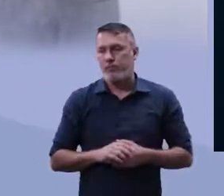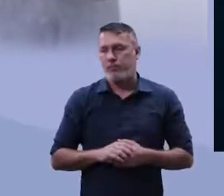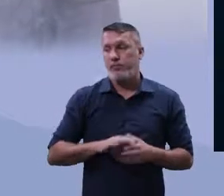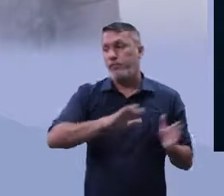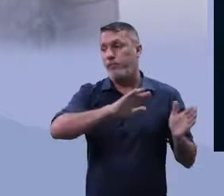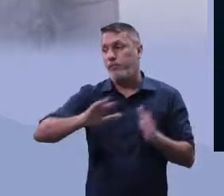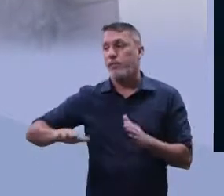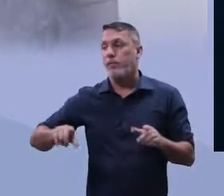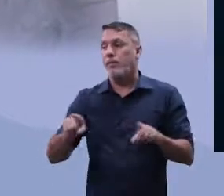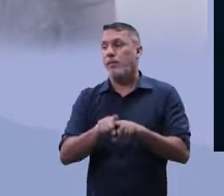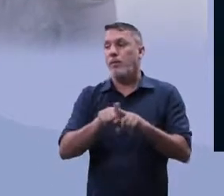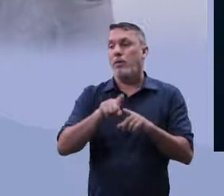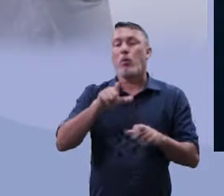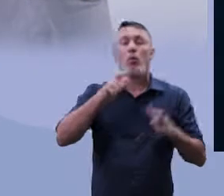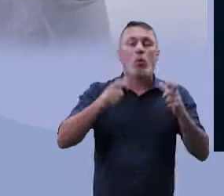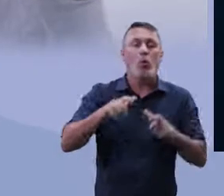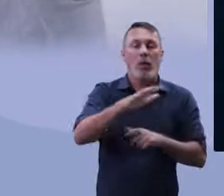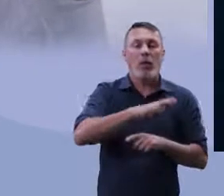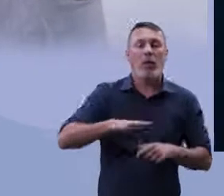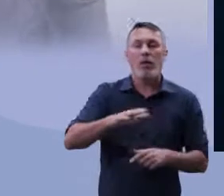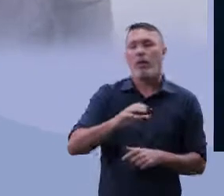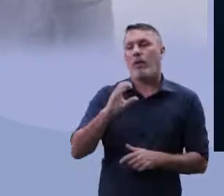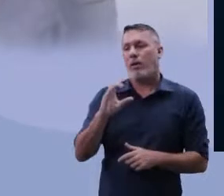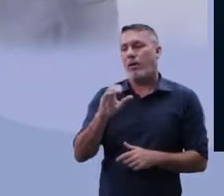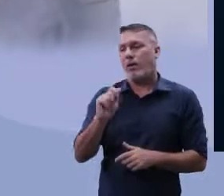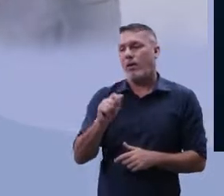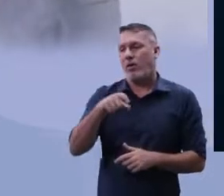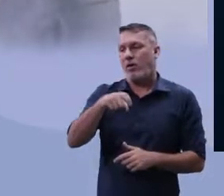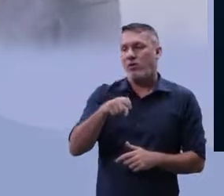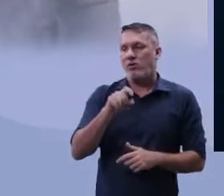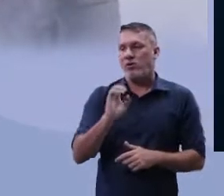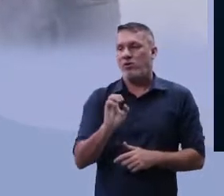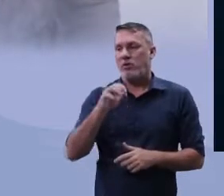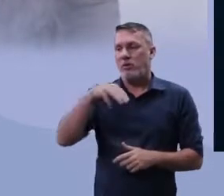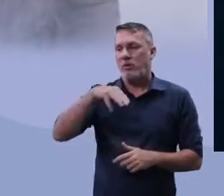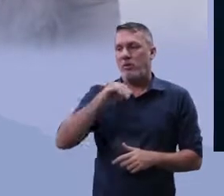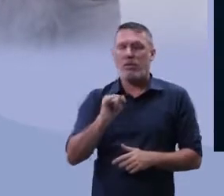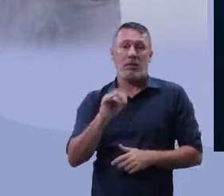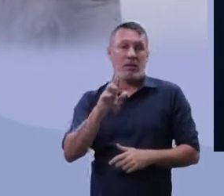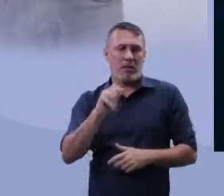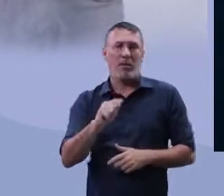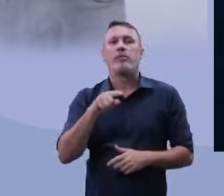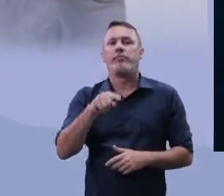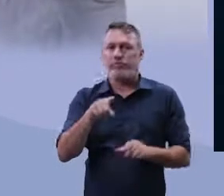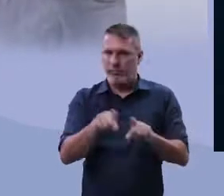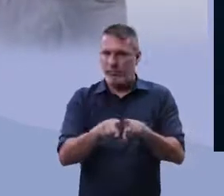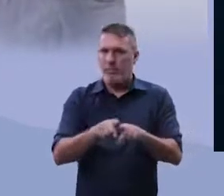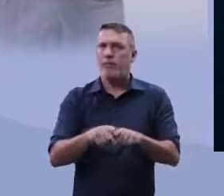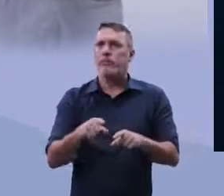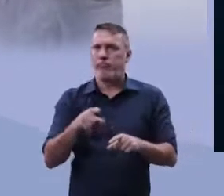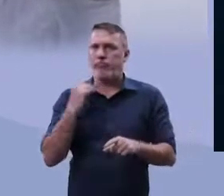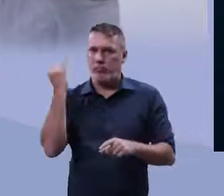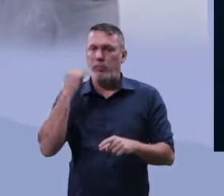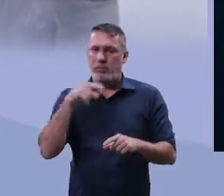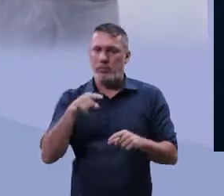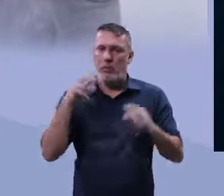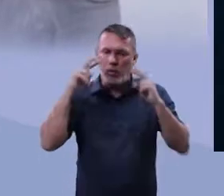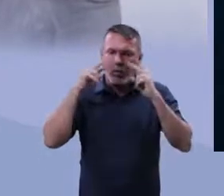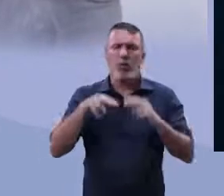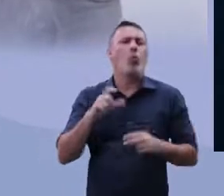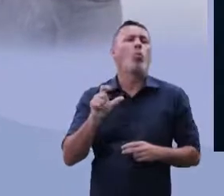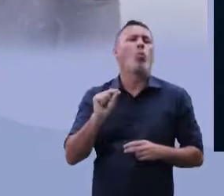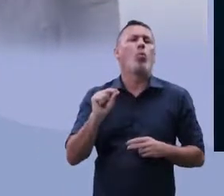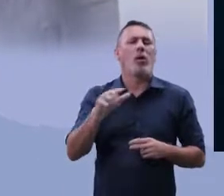Temos a região da Caxemira, que também chama a atenção. Nós temos que lembrar que essa